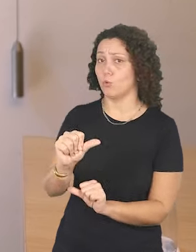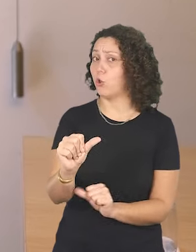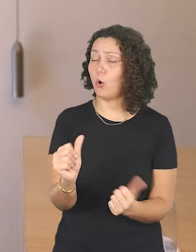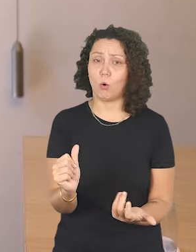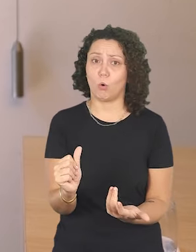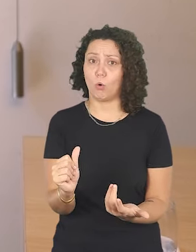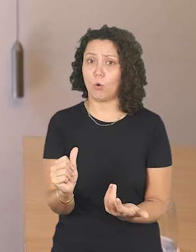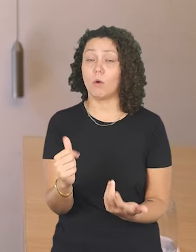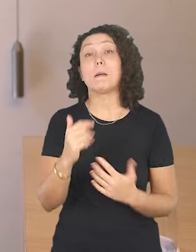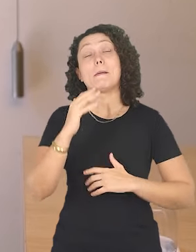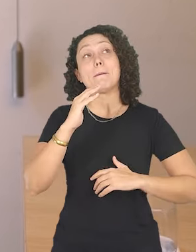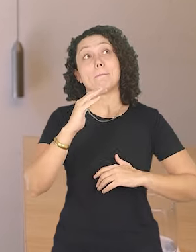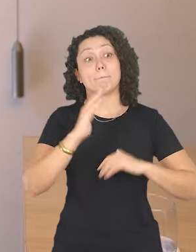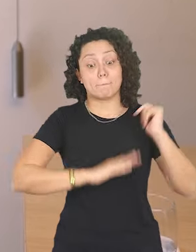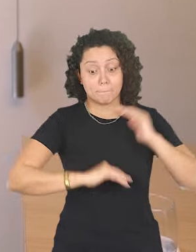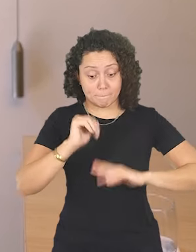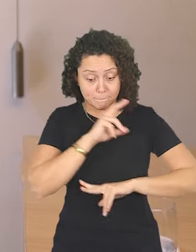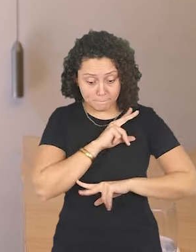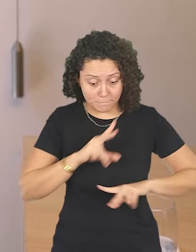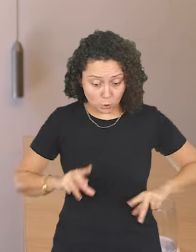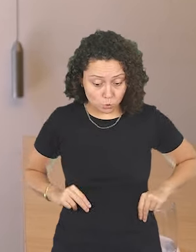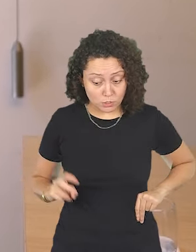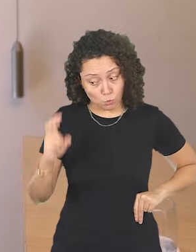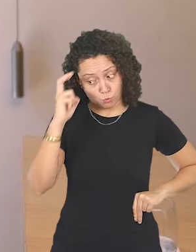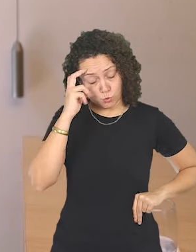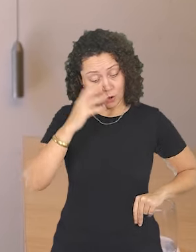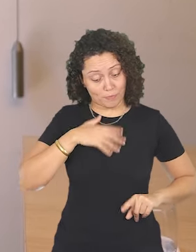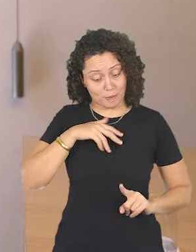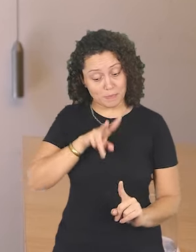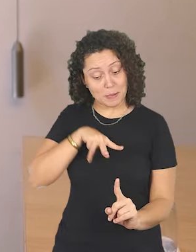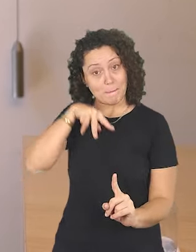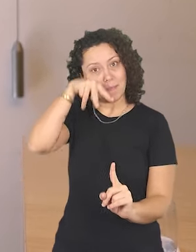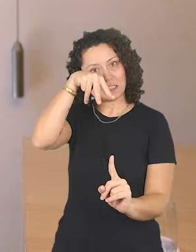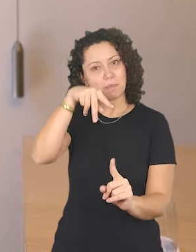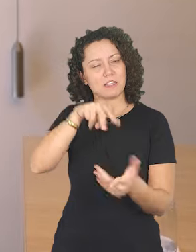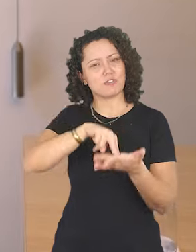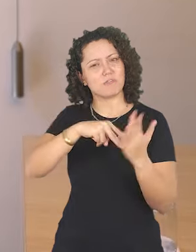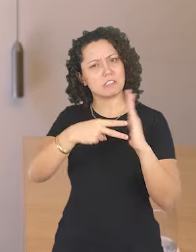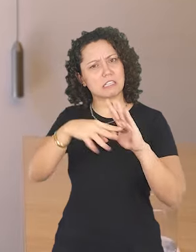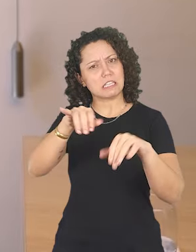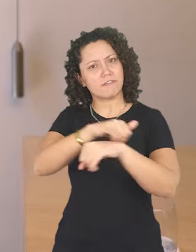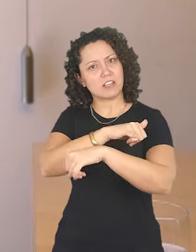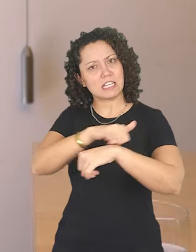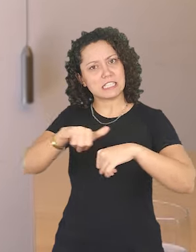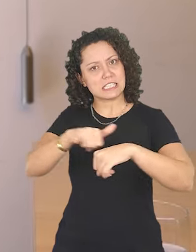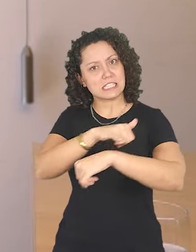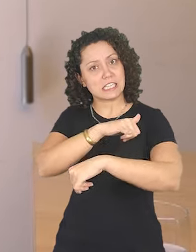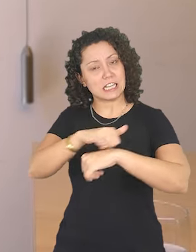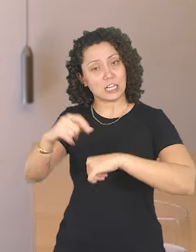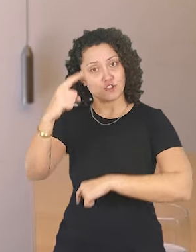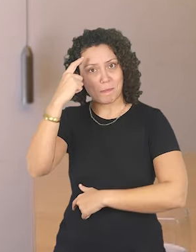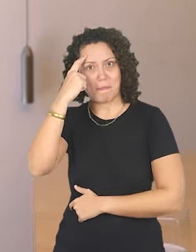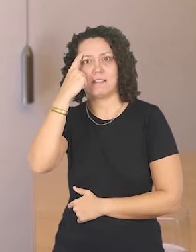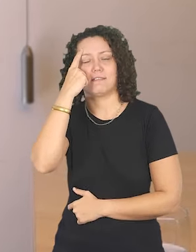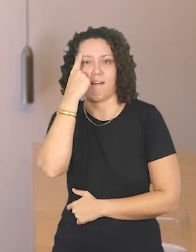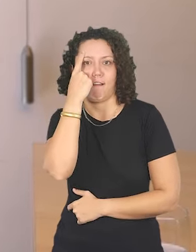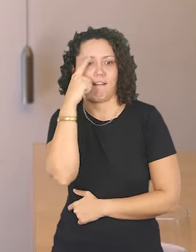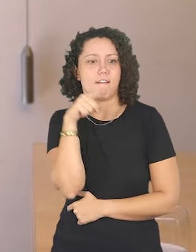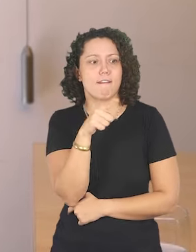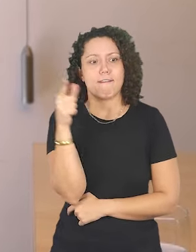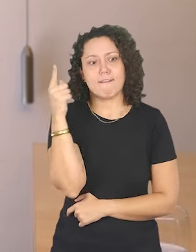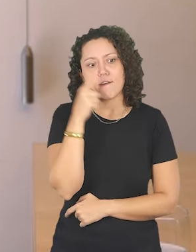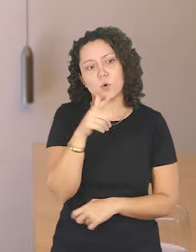Acho que a produção cultural, do meu ponto de vista, é sobre construir estratégias. Como você cria estratégias